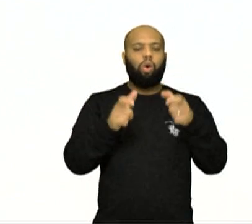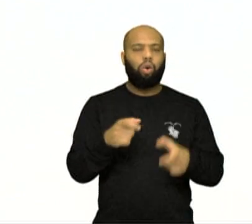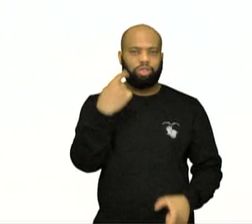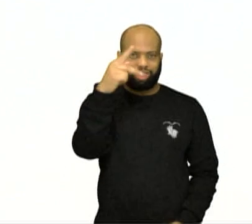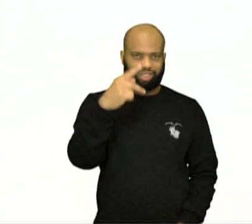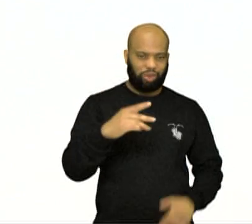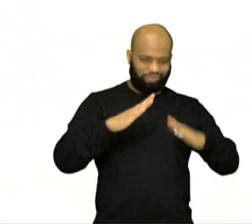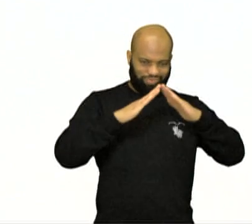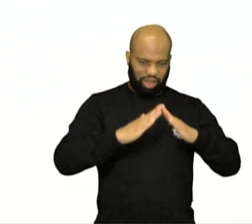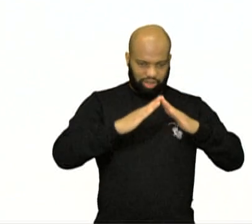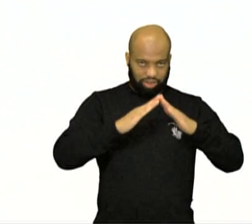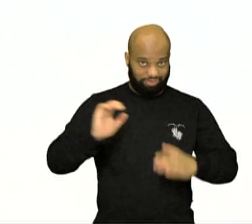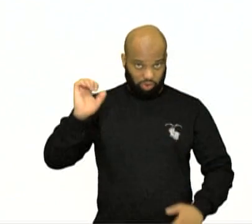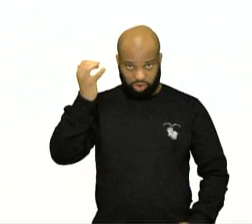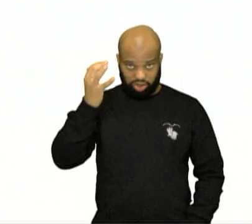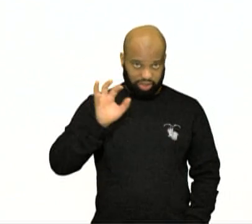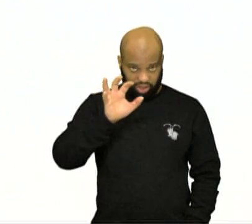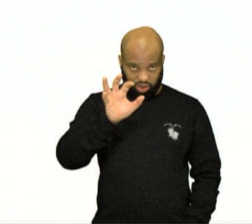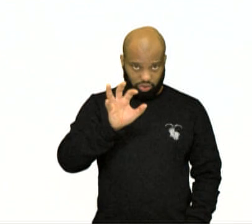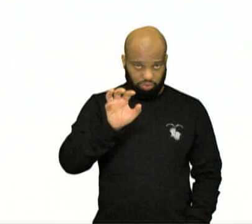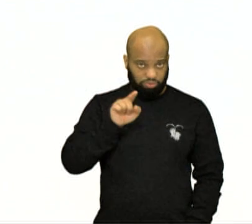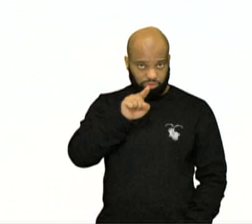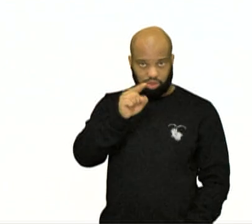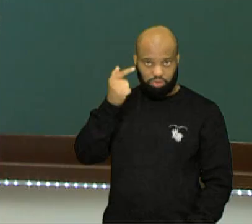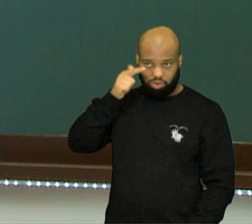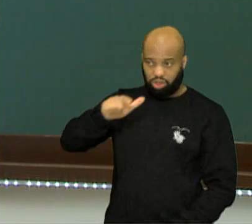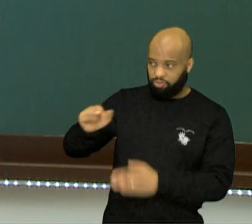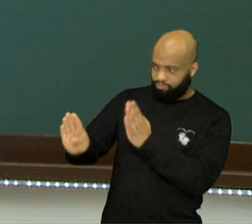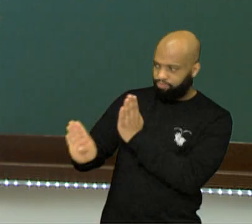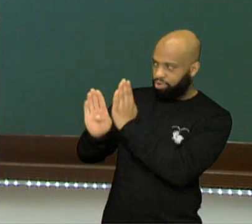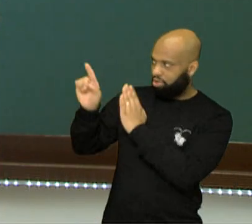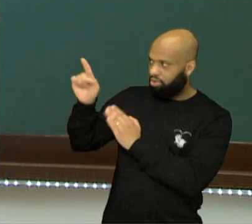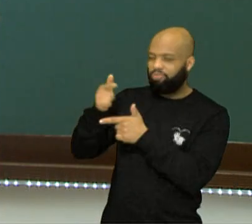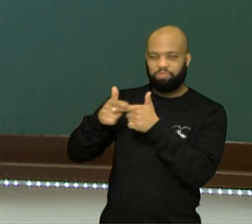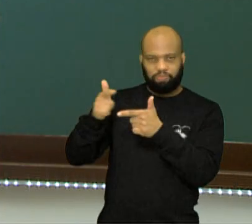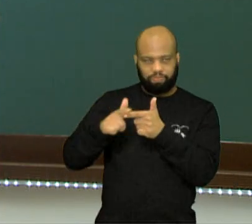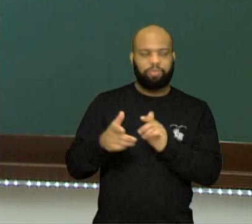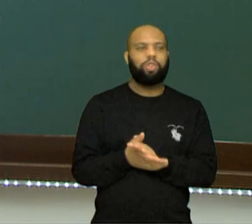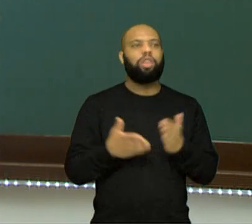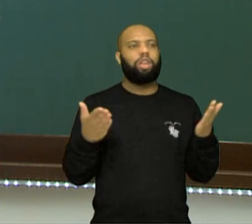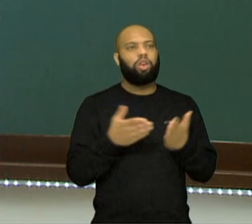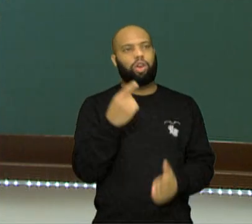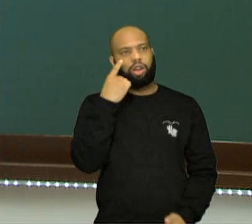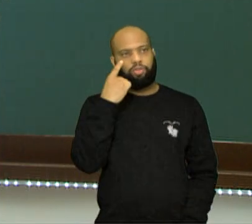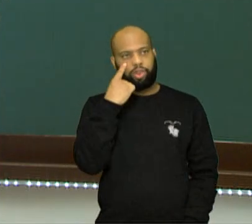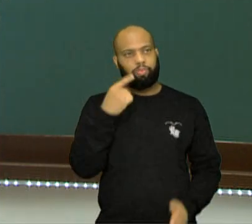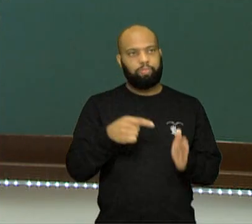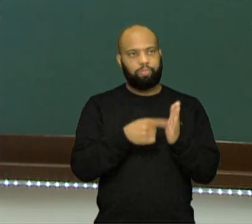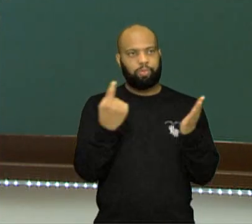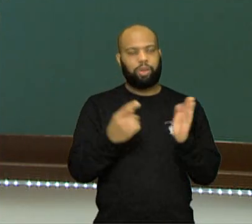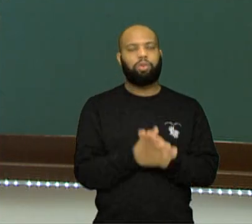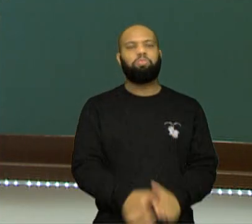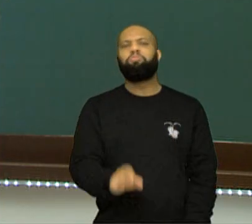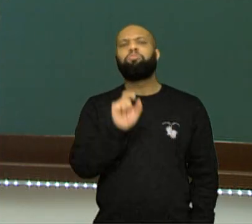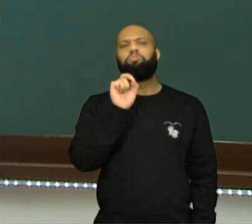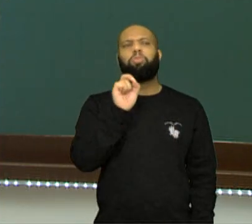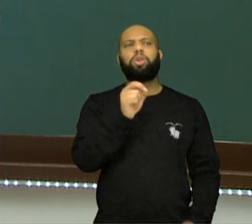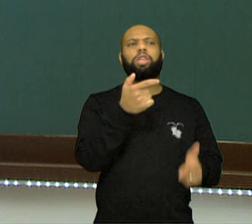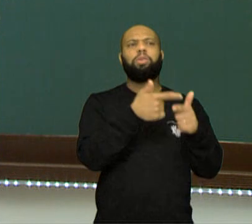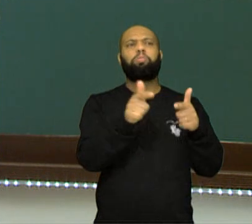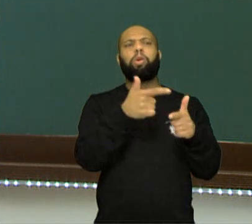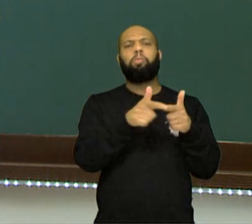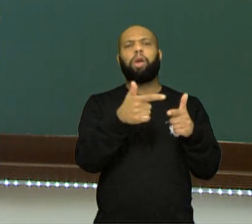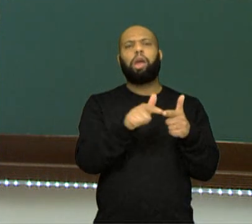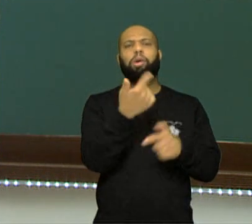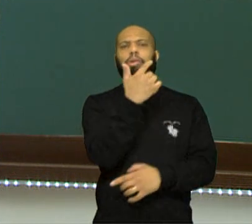isso acontece, você consegue identificar algum dos problemas. Então vamos verificar primeiro, o que são os problemas